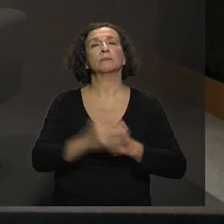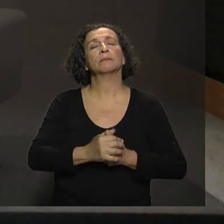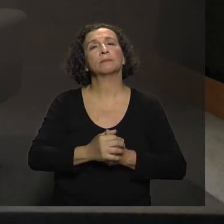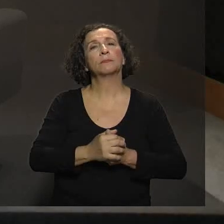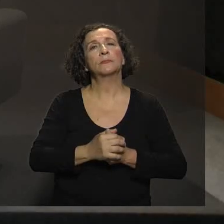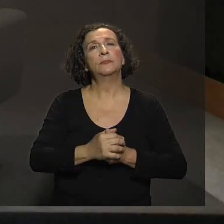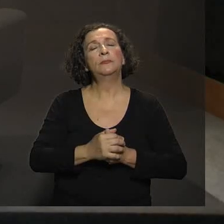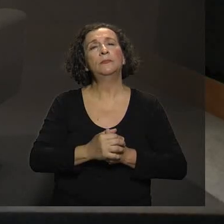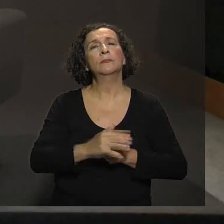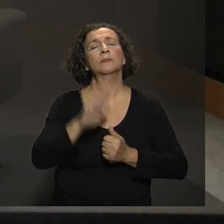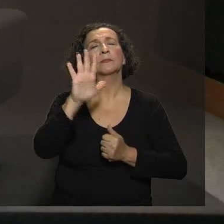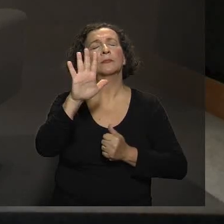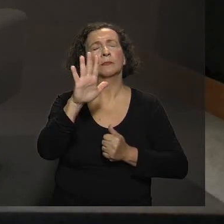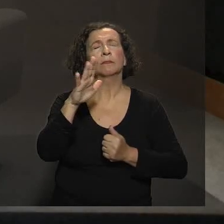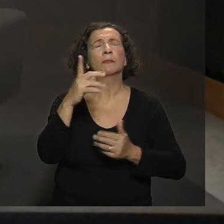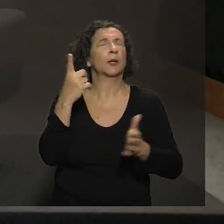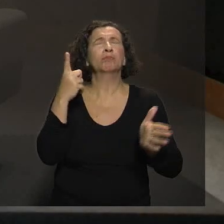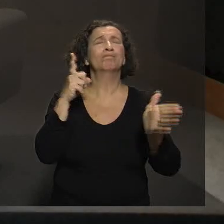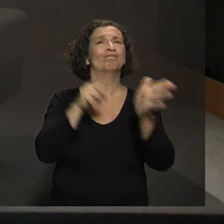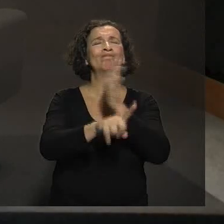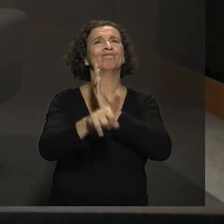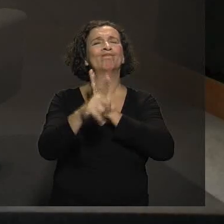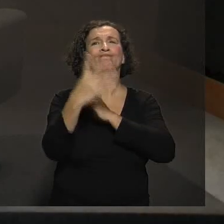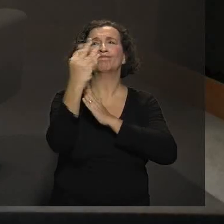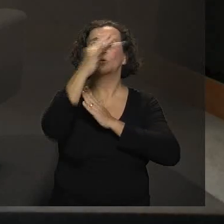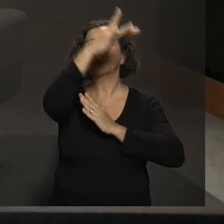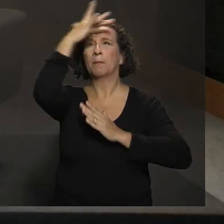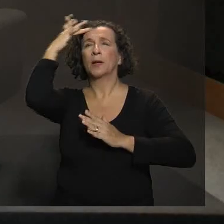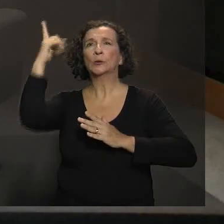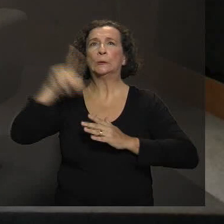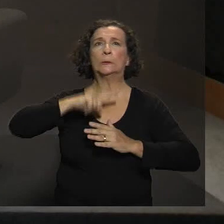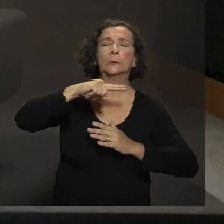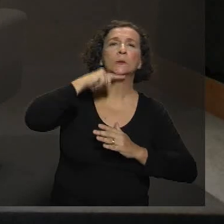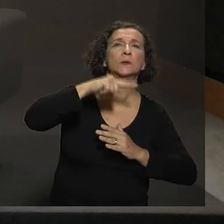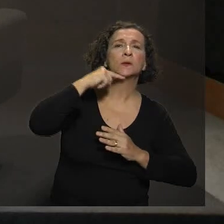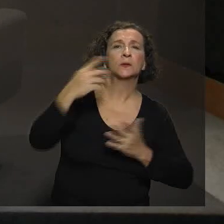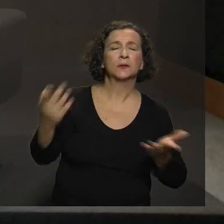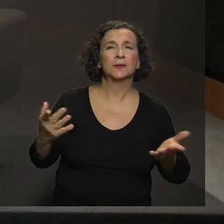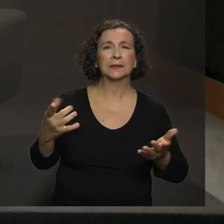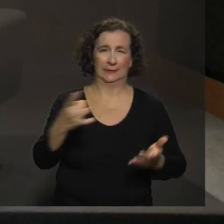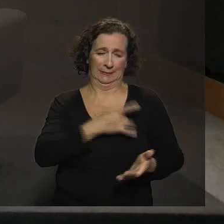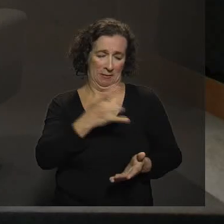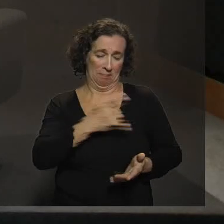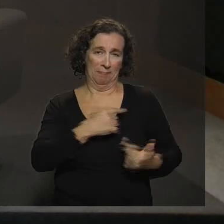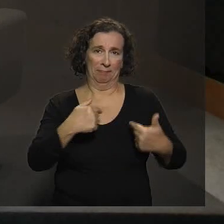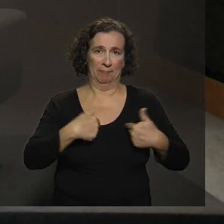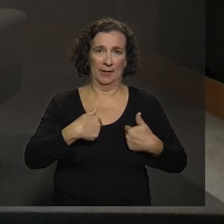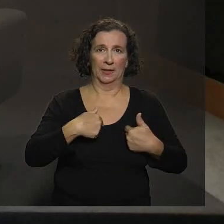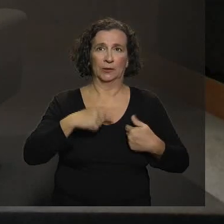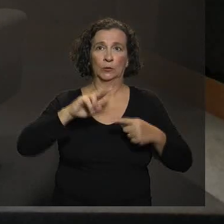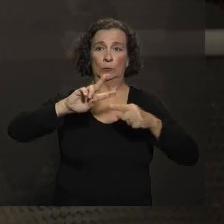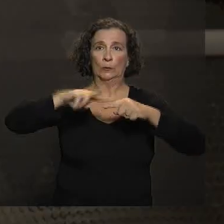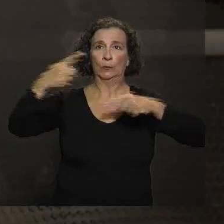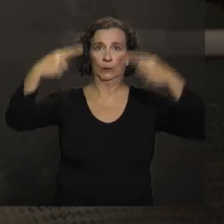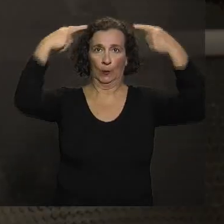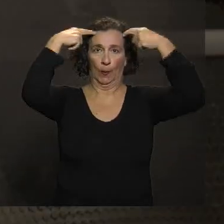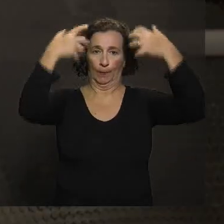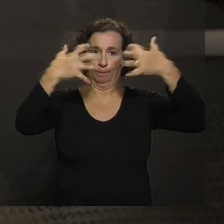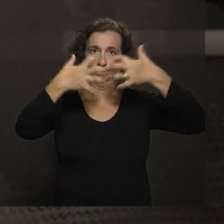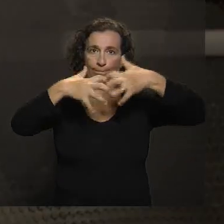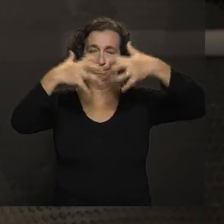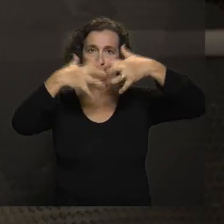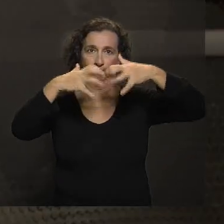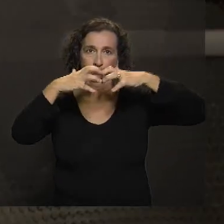Tem o questionamento de quem fica com receio da consequência neurológica